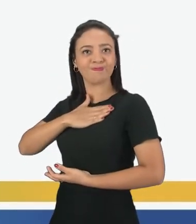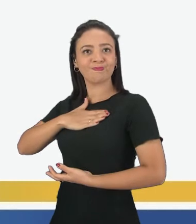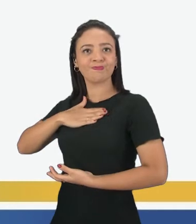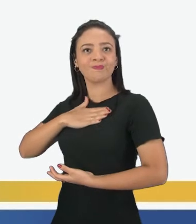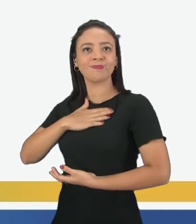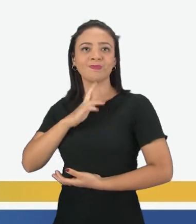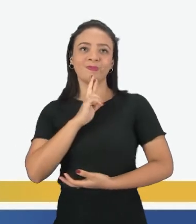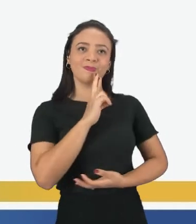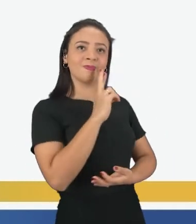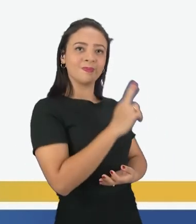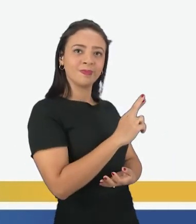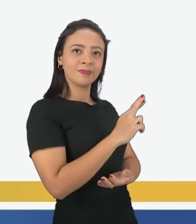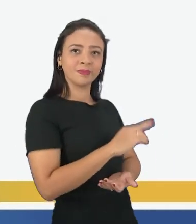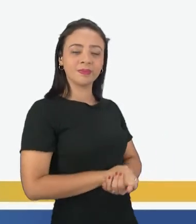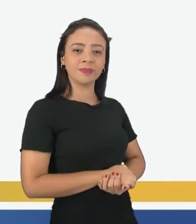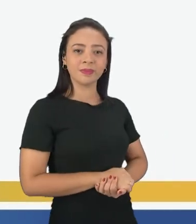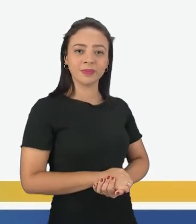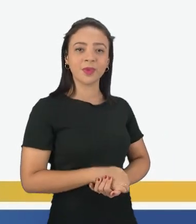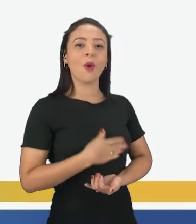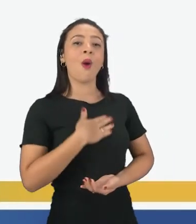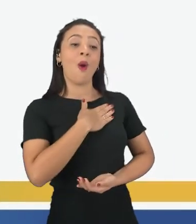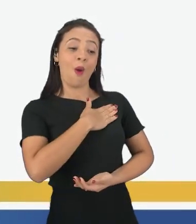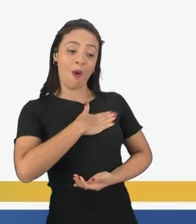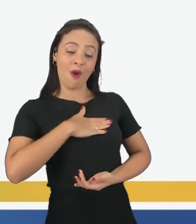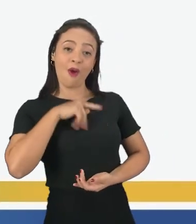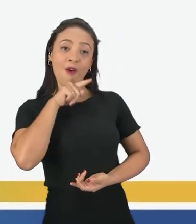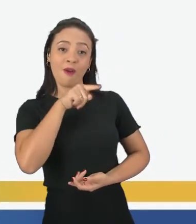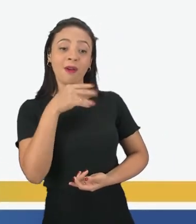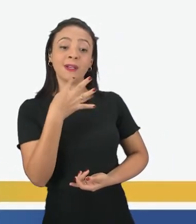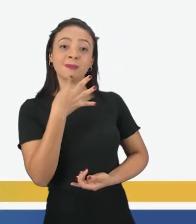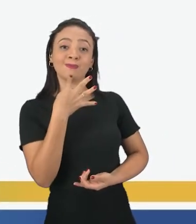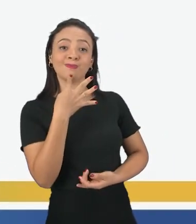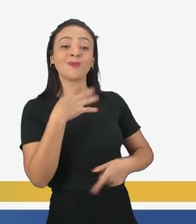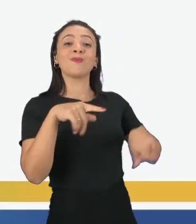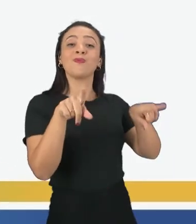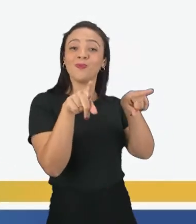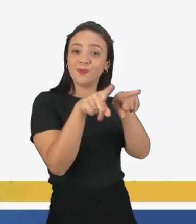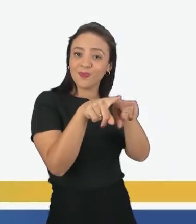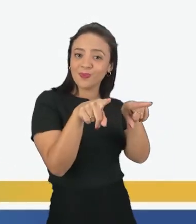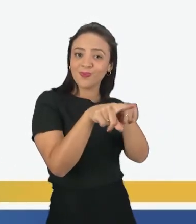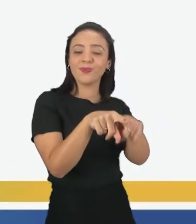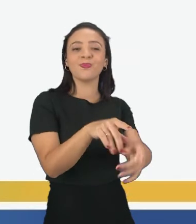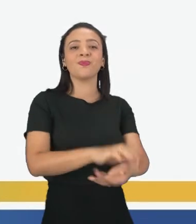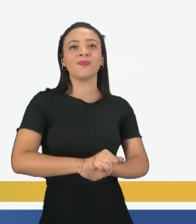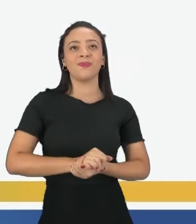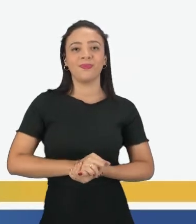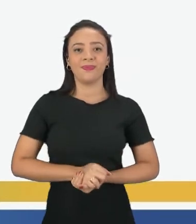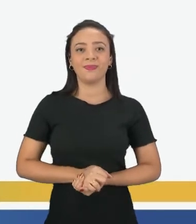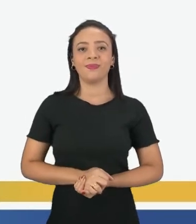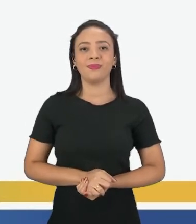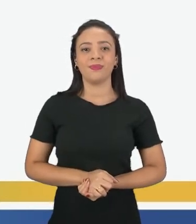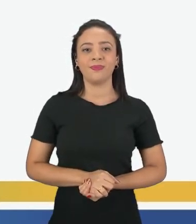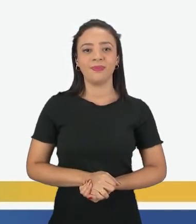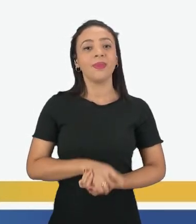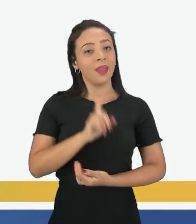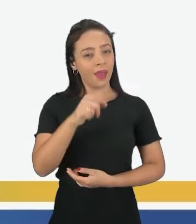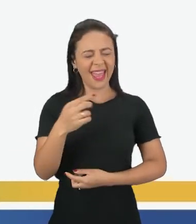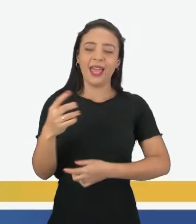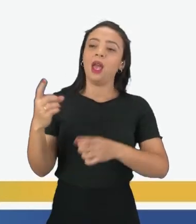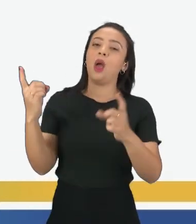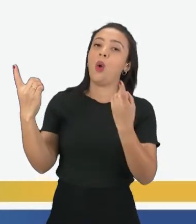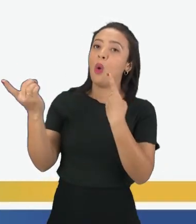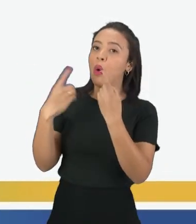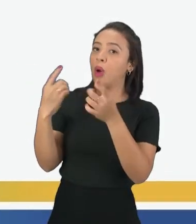E o John repete. Nice to meet you, too. Prazer em conhecer você também. É um diálogo